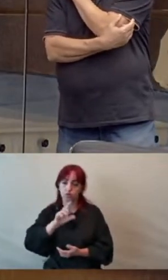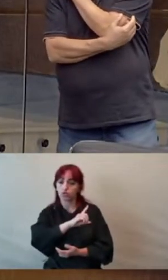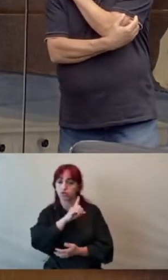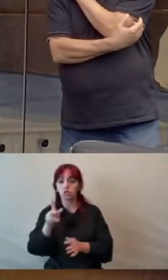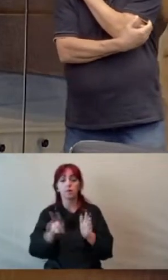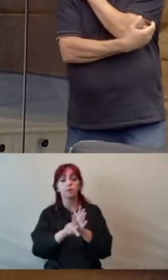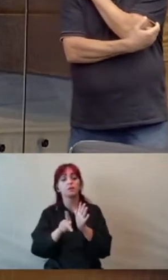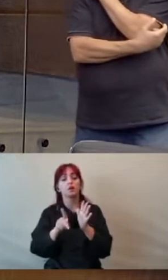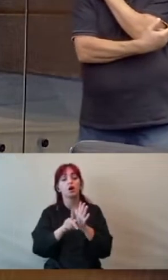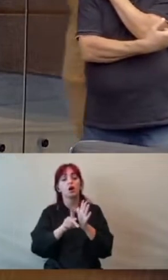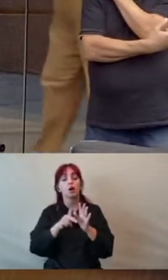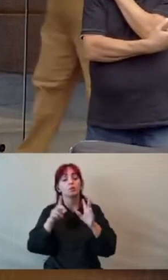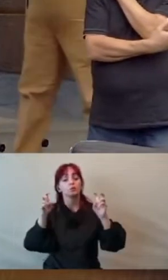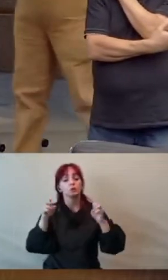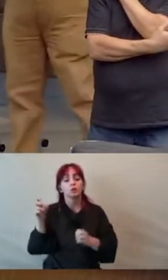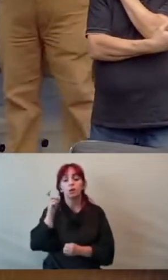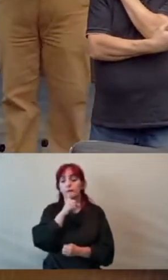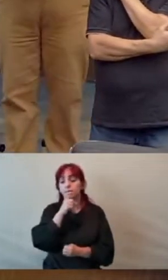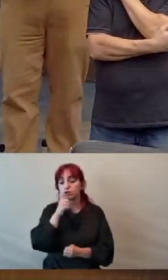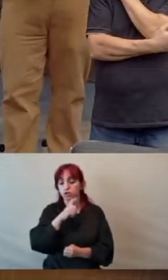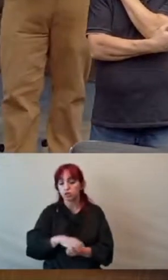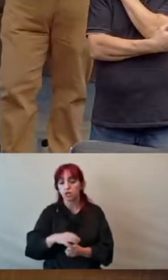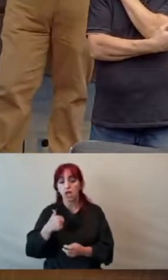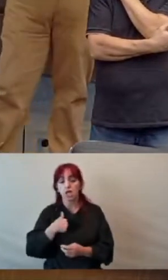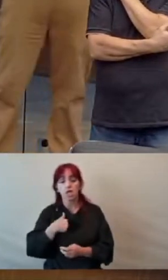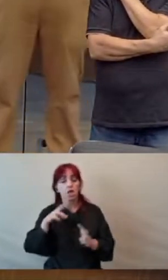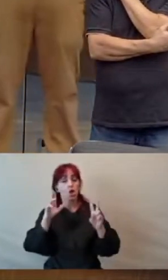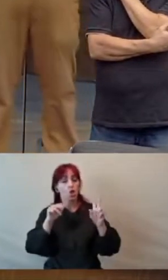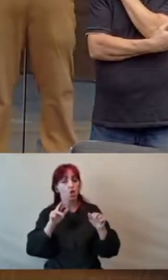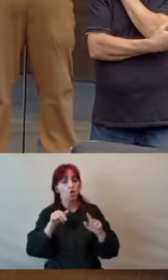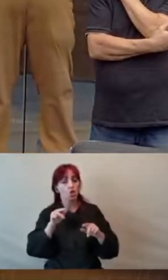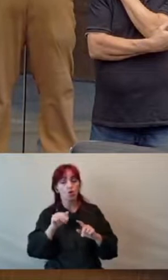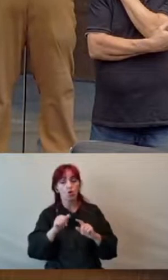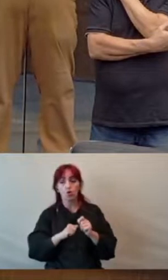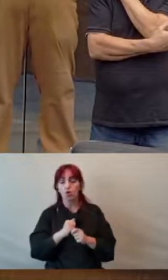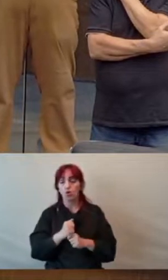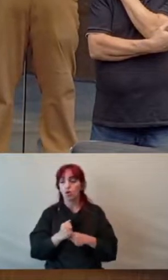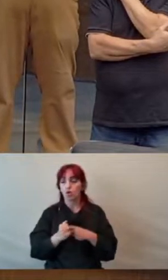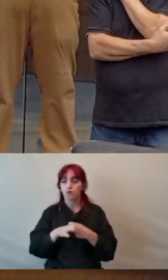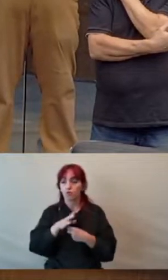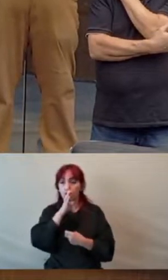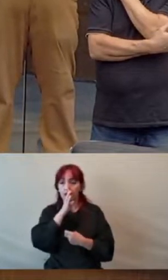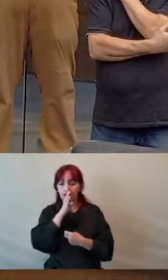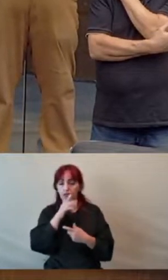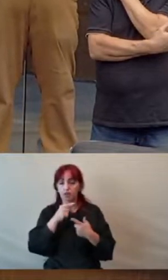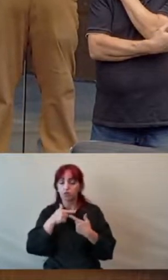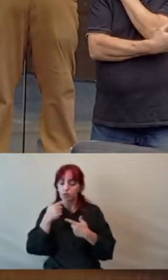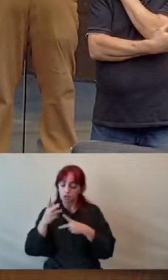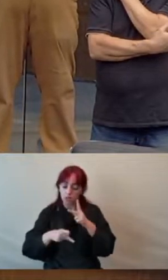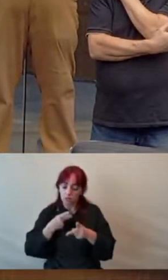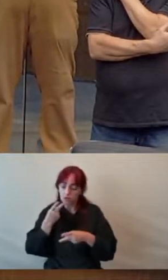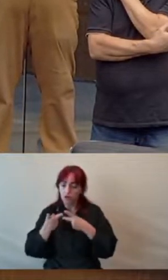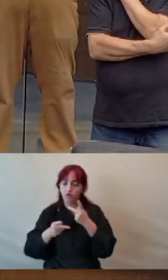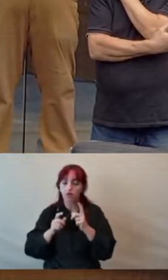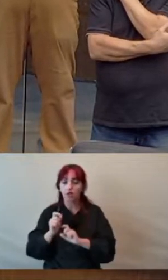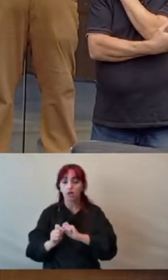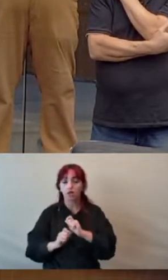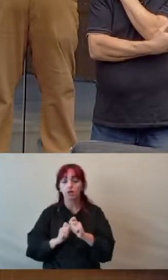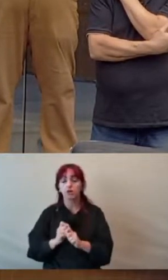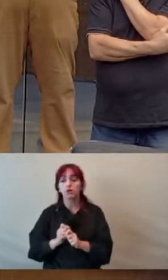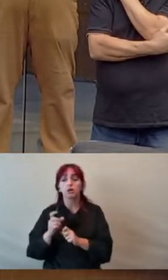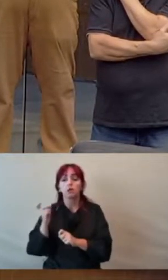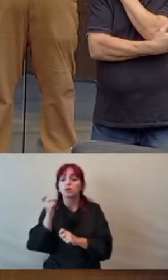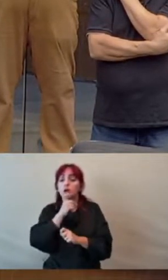vou ficar calado diante de uma mentira que foi proferida aqui nesse microfone nas últimas